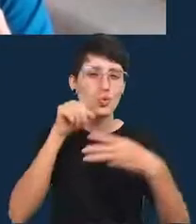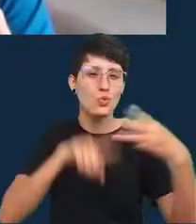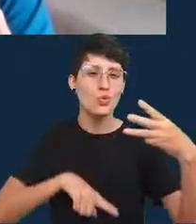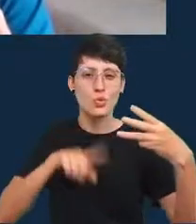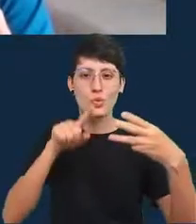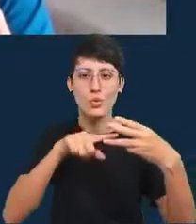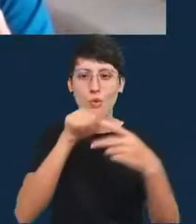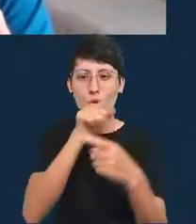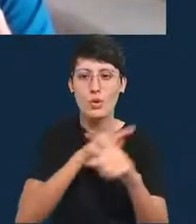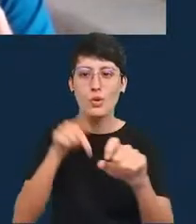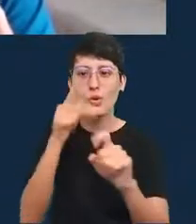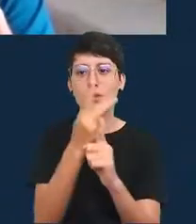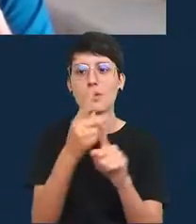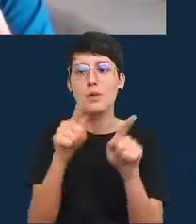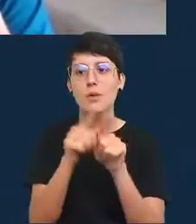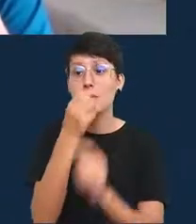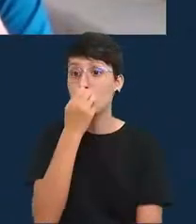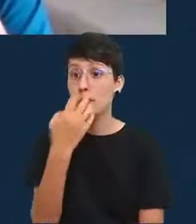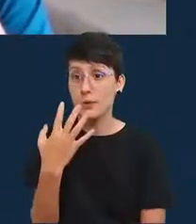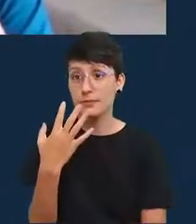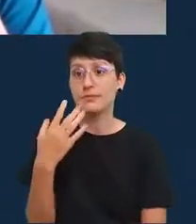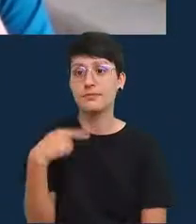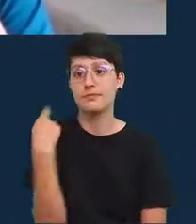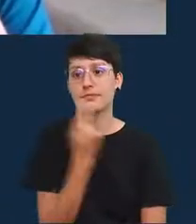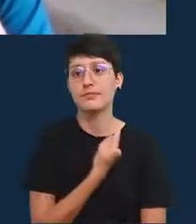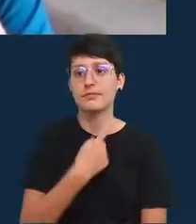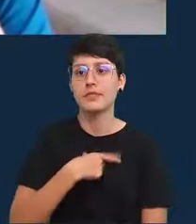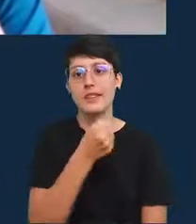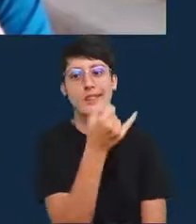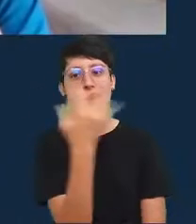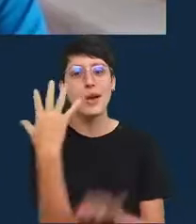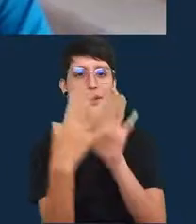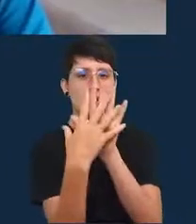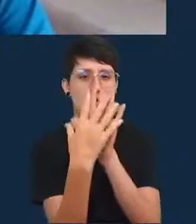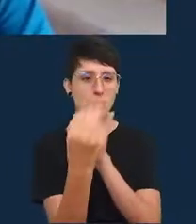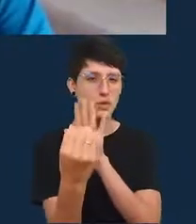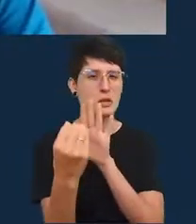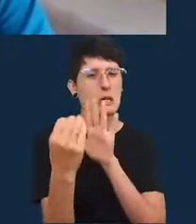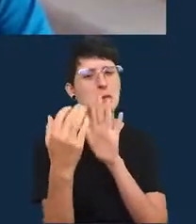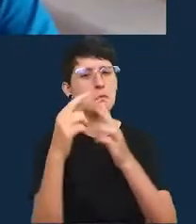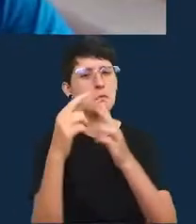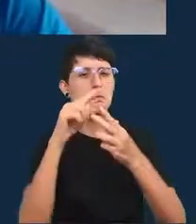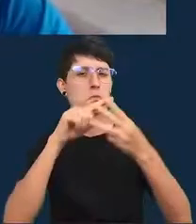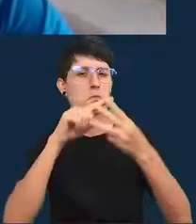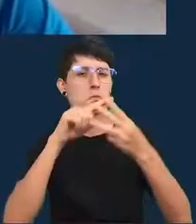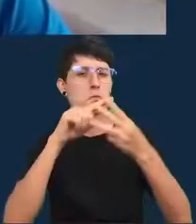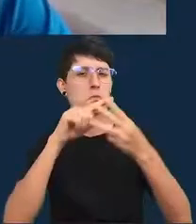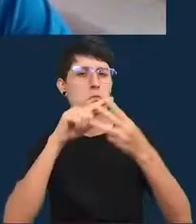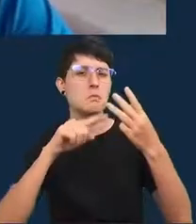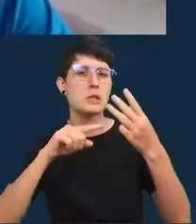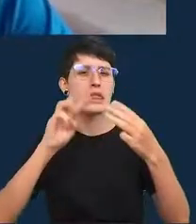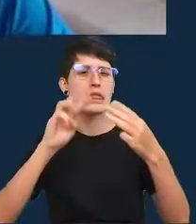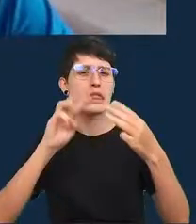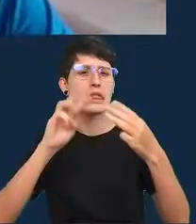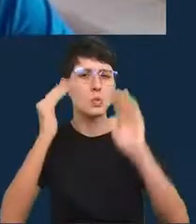e tivemos modelos para 3 mil parâmetros no final então é um negócio bem bem complexo